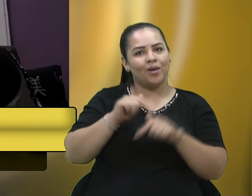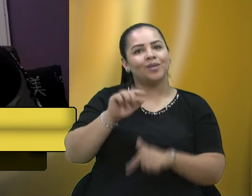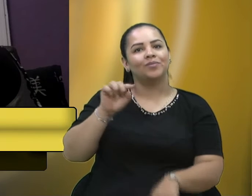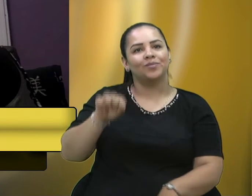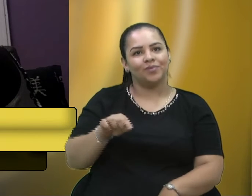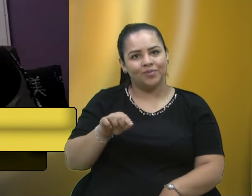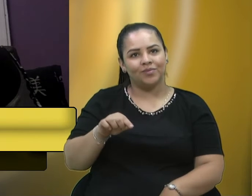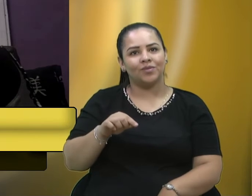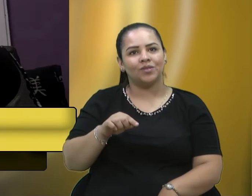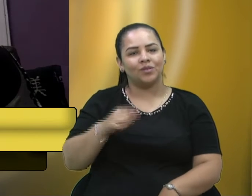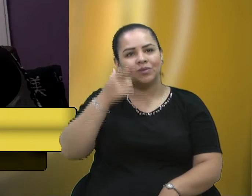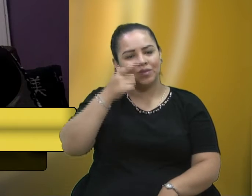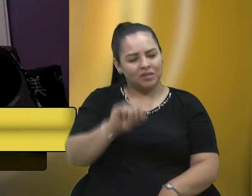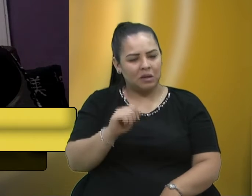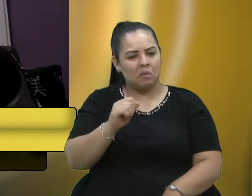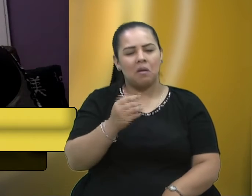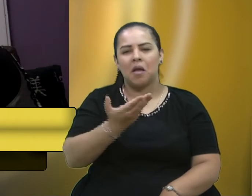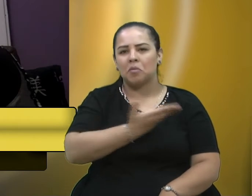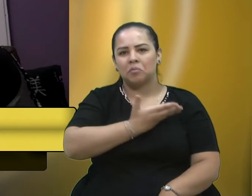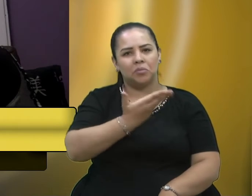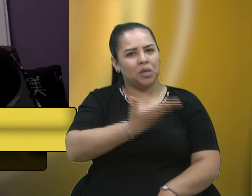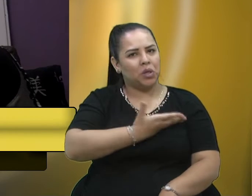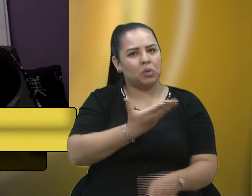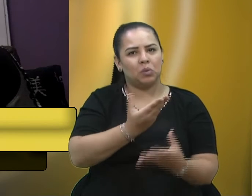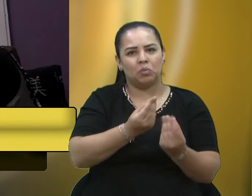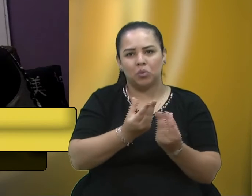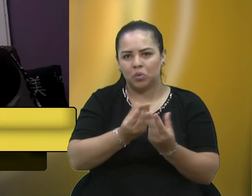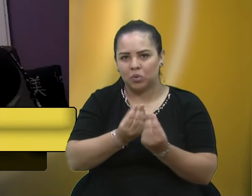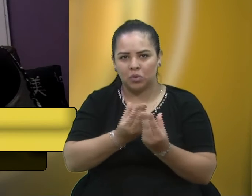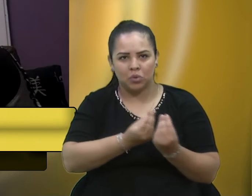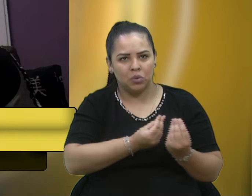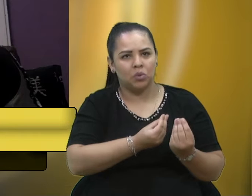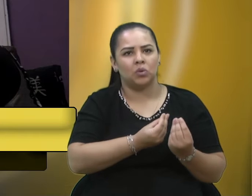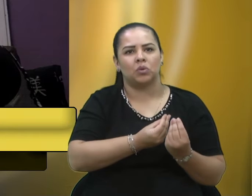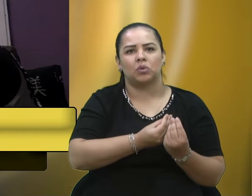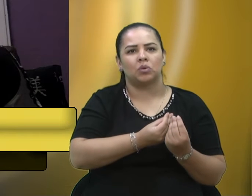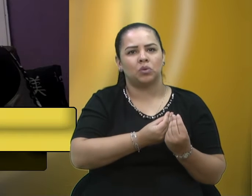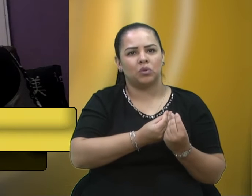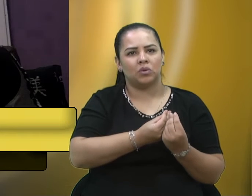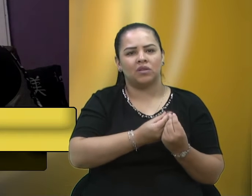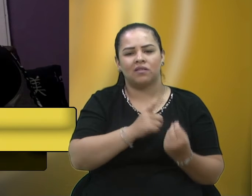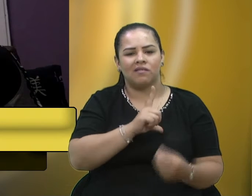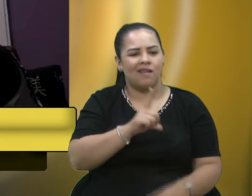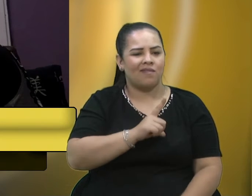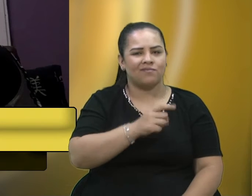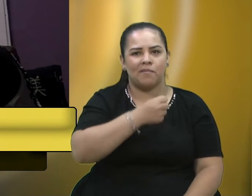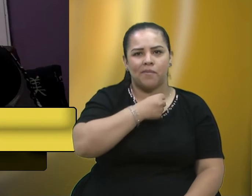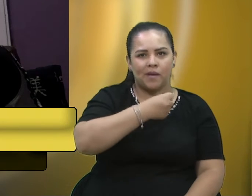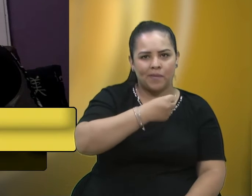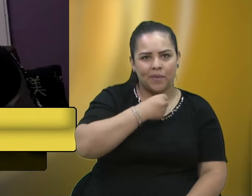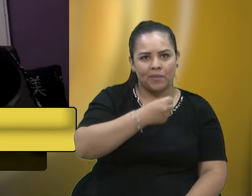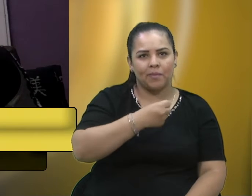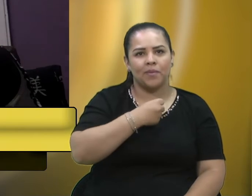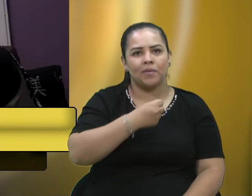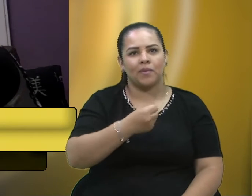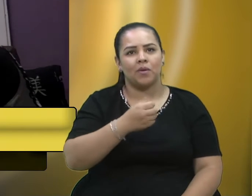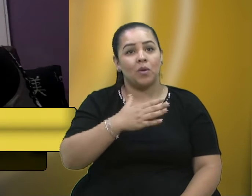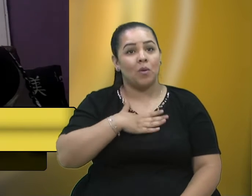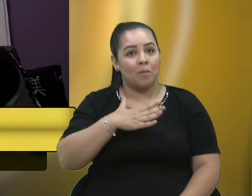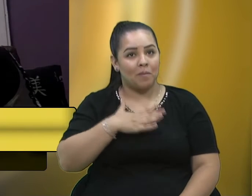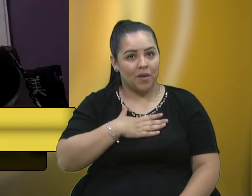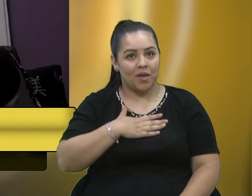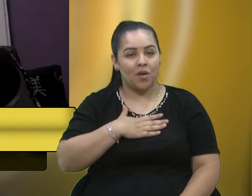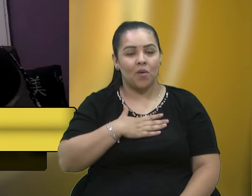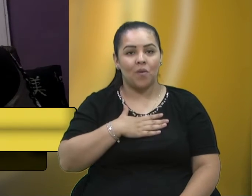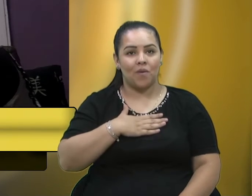fez grandes amizades aí na Rádio Caxias, com os locutores, com o pessoal, os repórteres, e o meu rádio, do meu carro, ele chegou